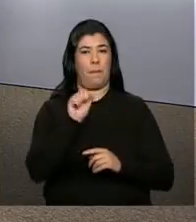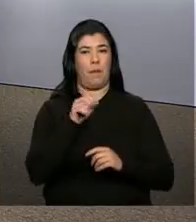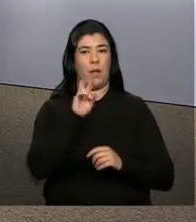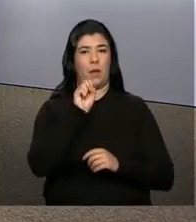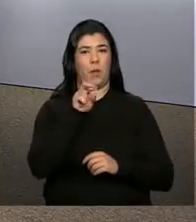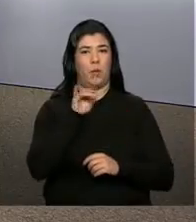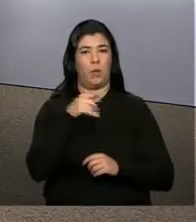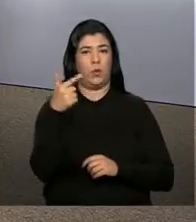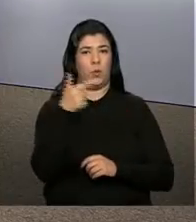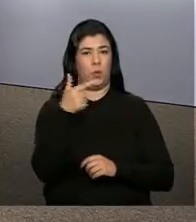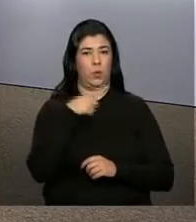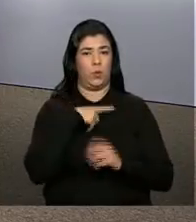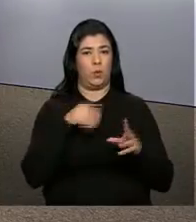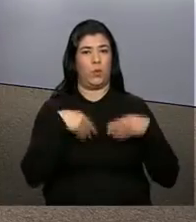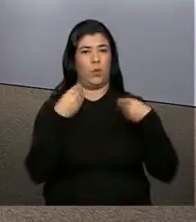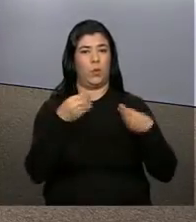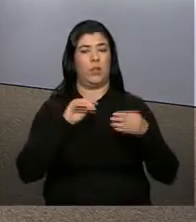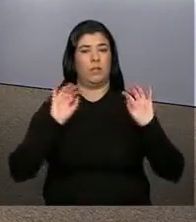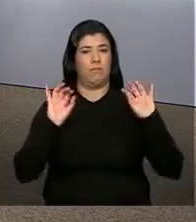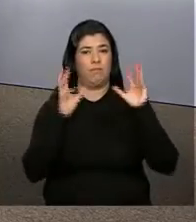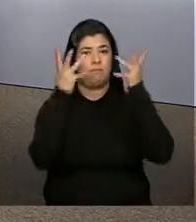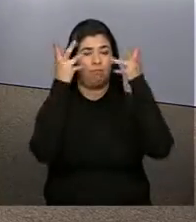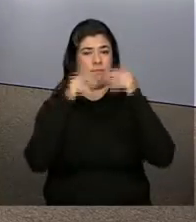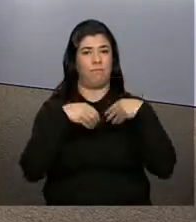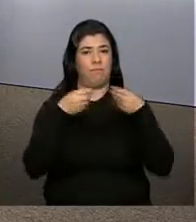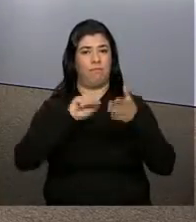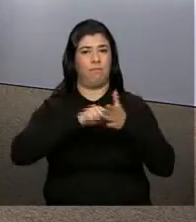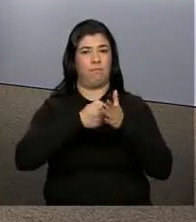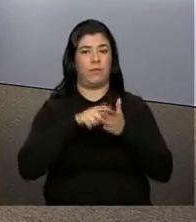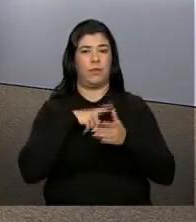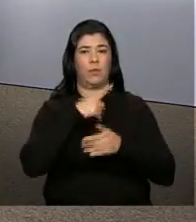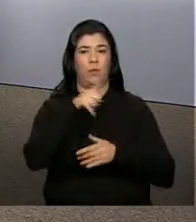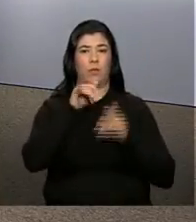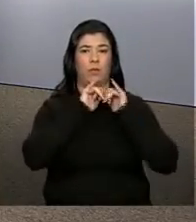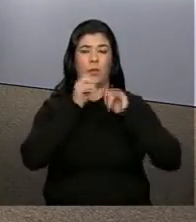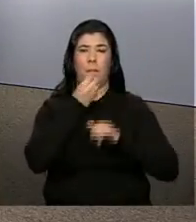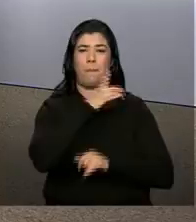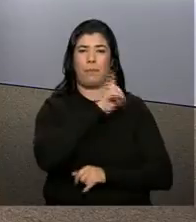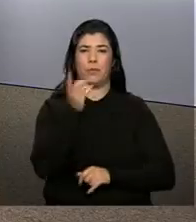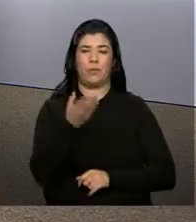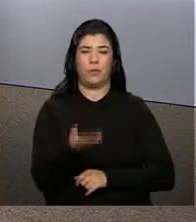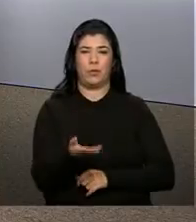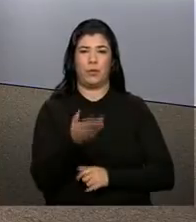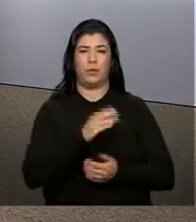onde será a cerimônia de entrega das chaves e tem mais informações. Bom dia, Paulo.